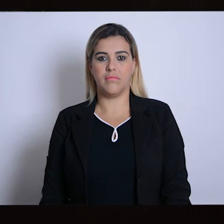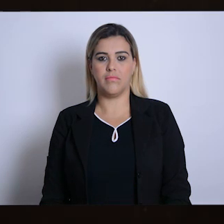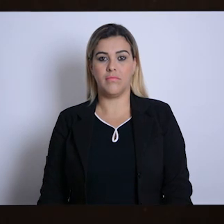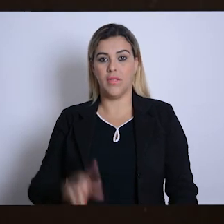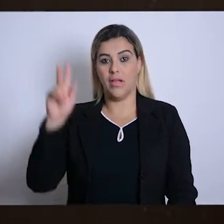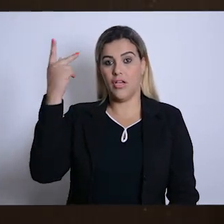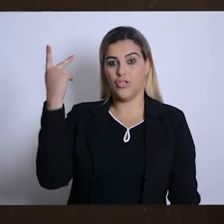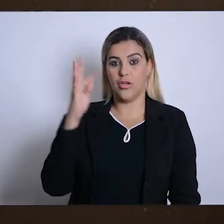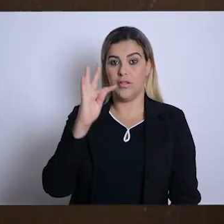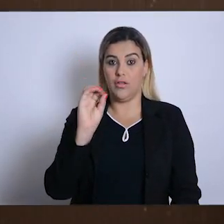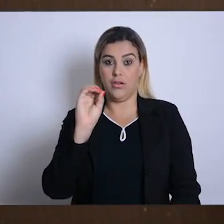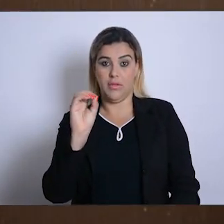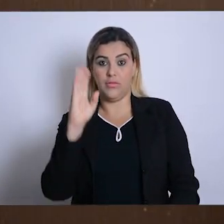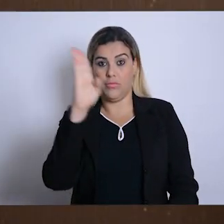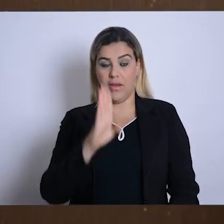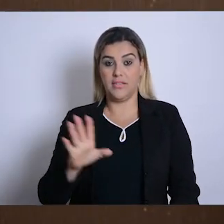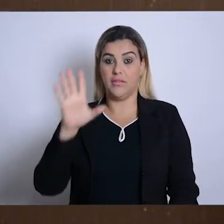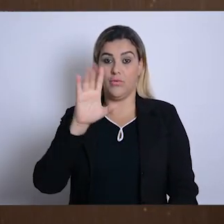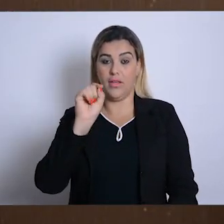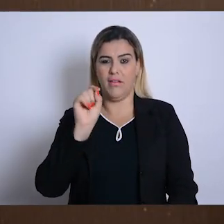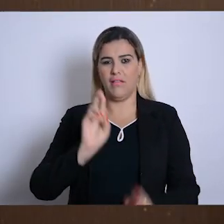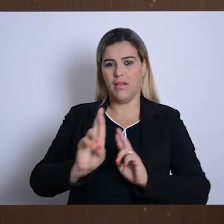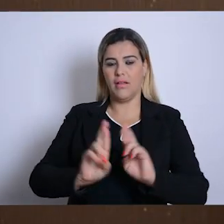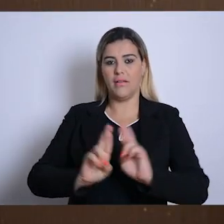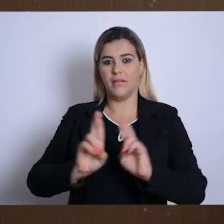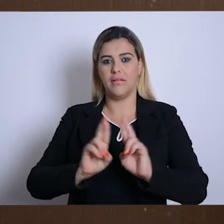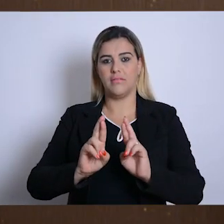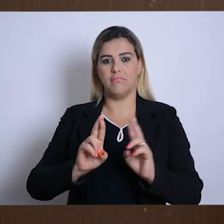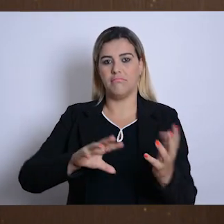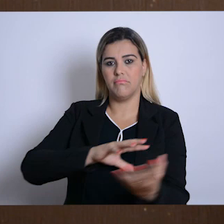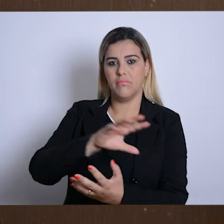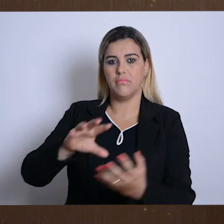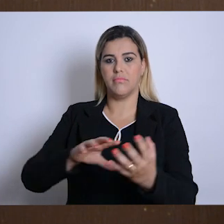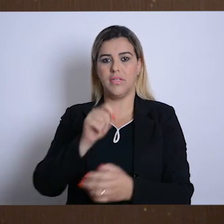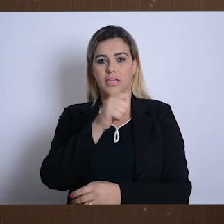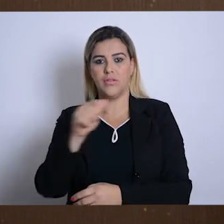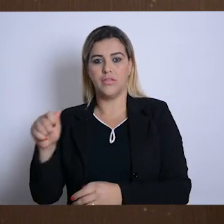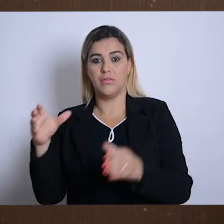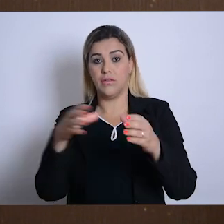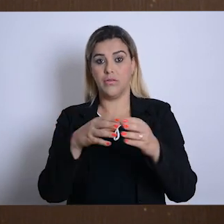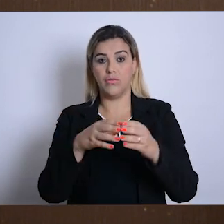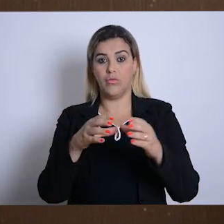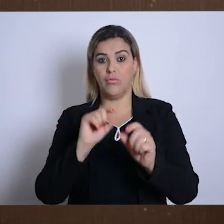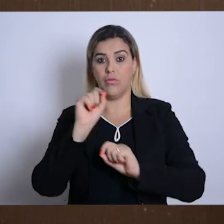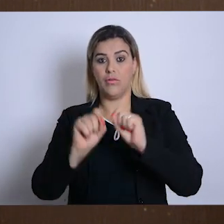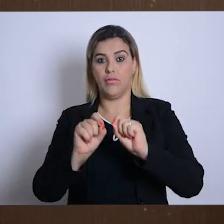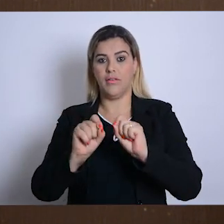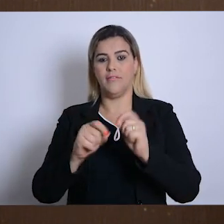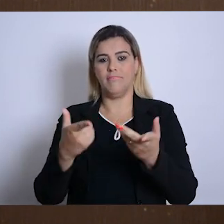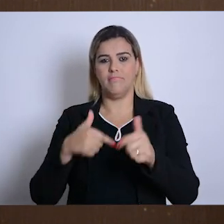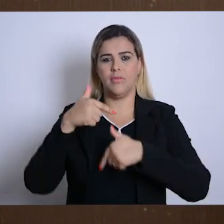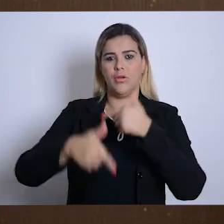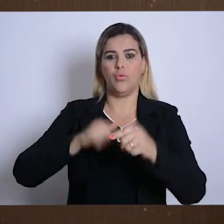A história da terapia ocupacional no Brasil está relacionada com movimentos associativistas e grupos que dispuseram o seu tempo